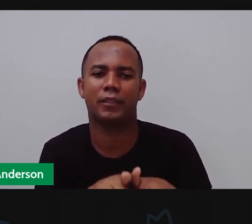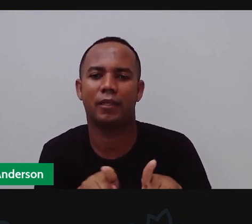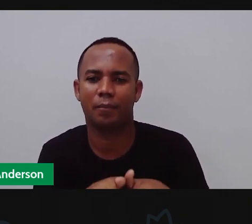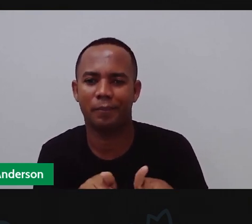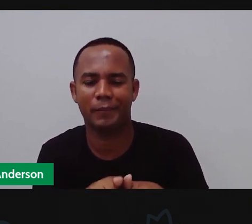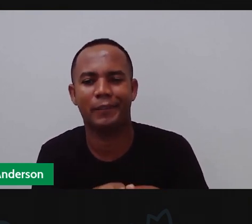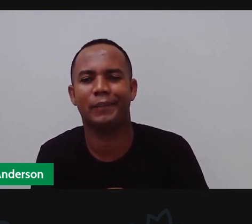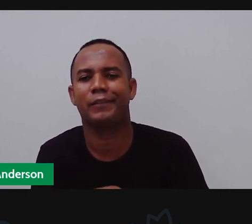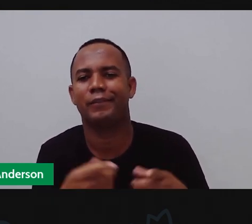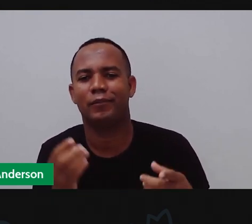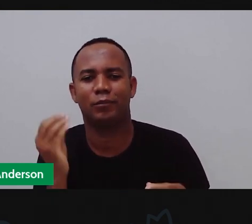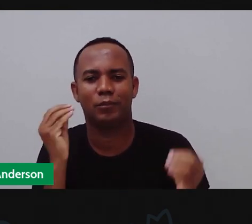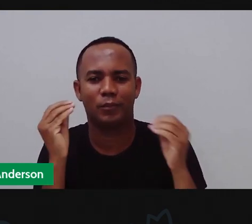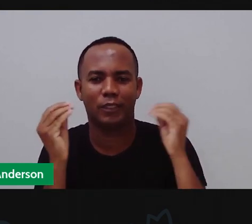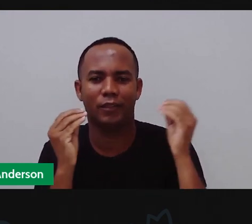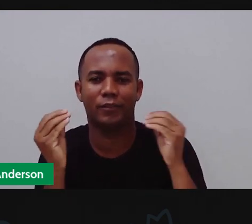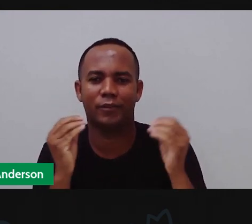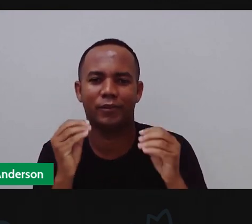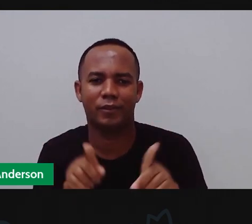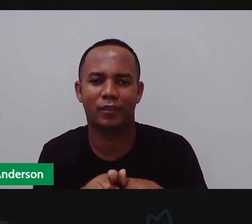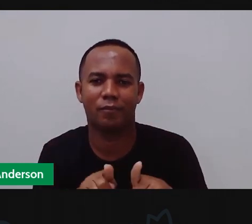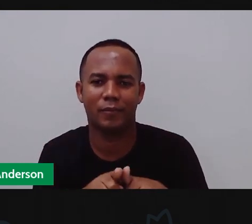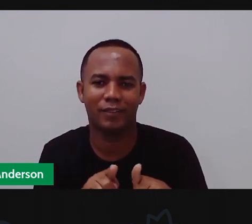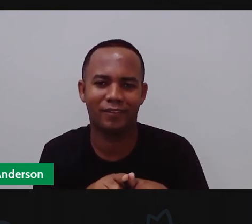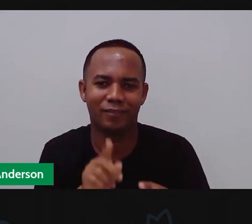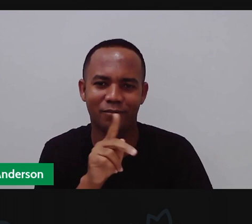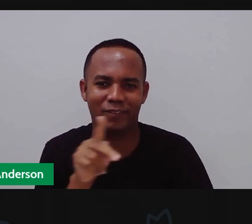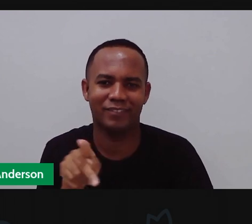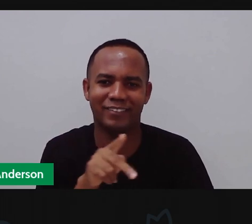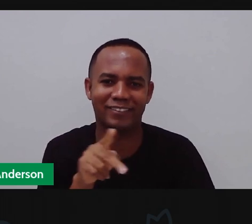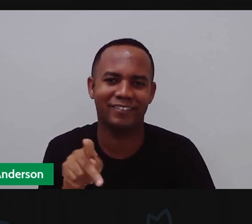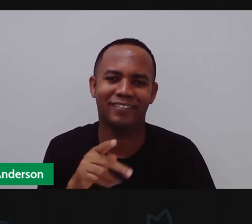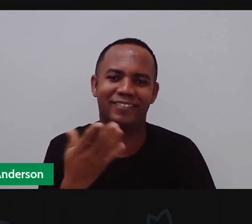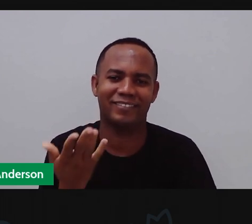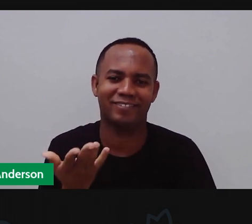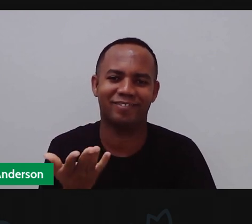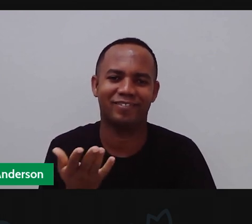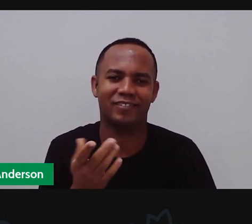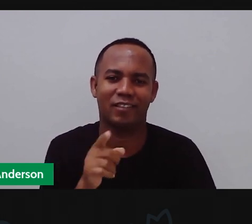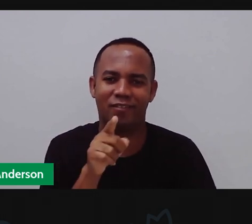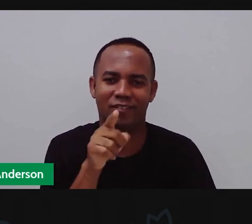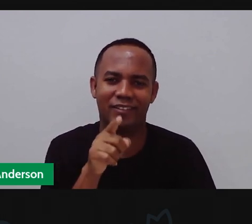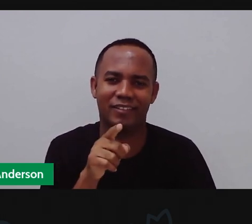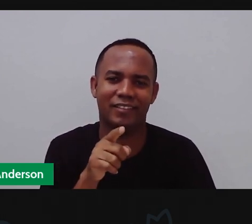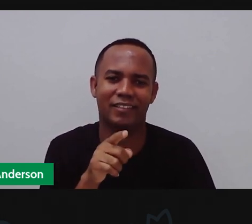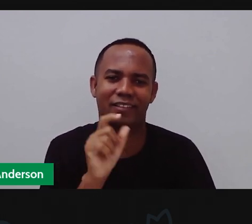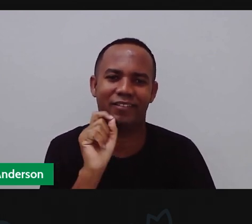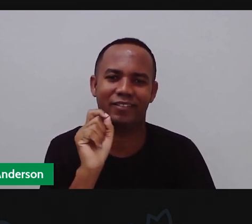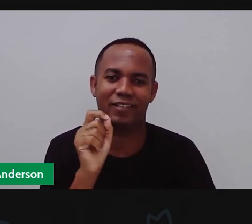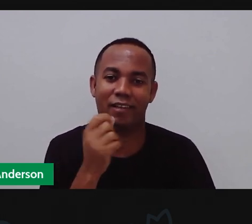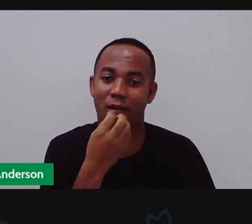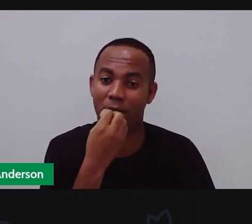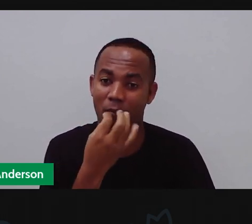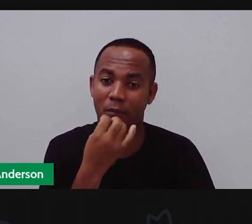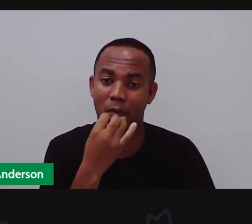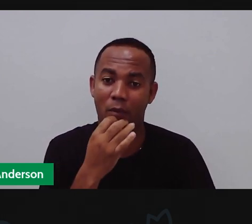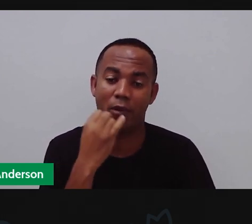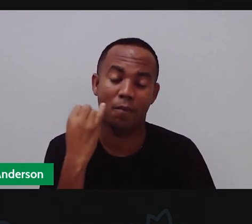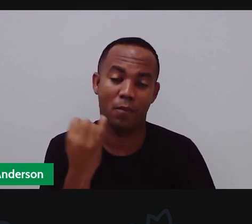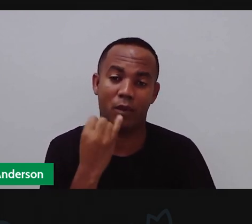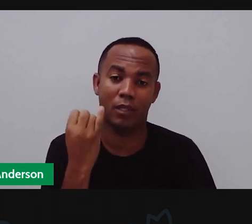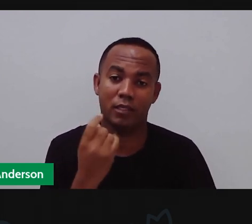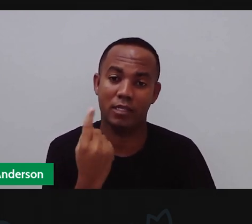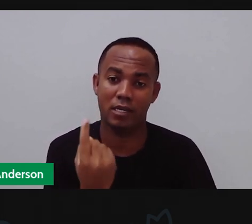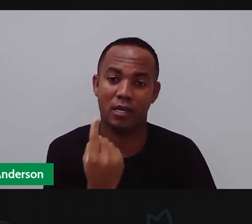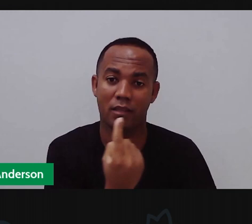do outro lado, beijo principalmente para essas prós e professores também. Vocês são bem importantes, muito